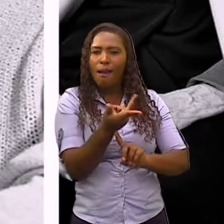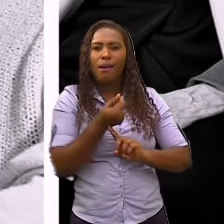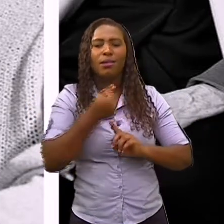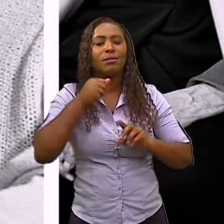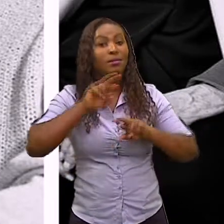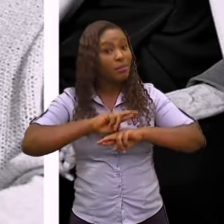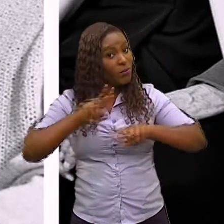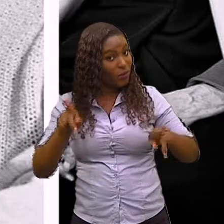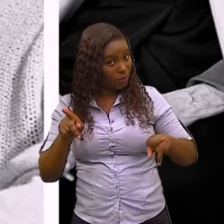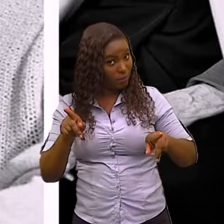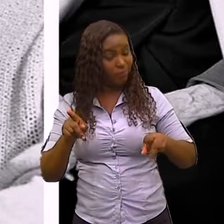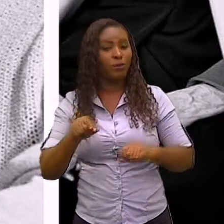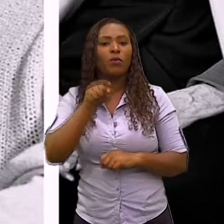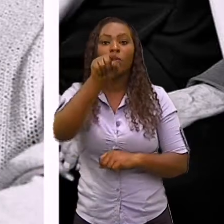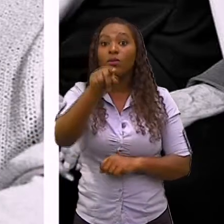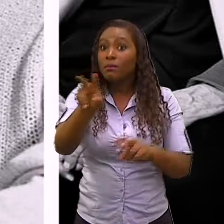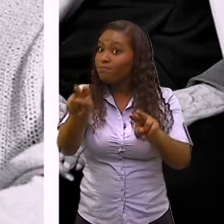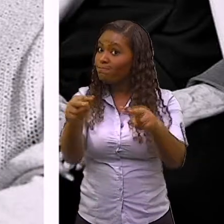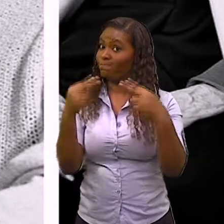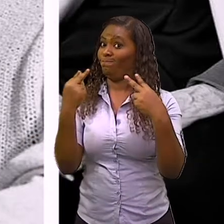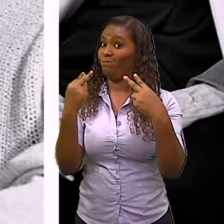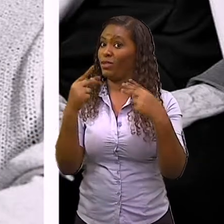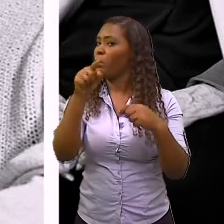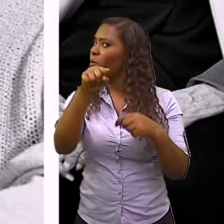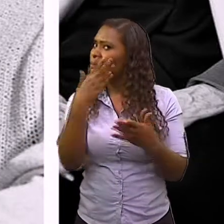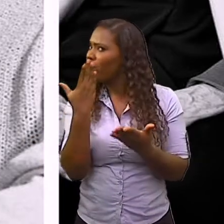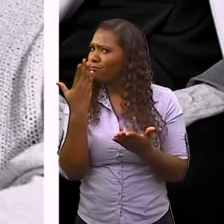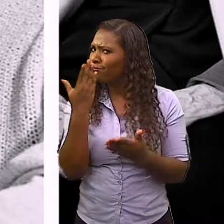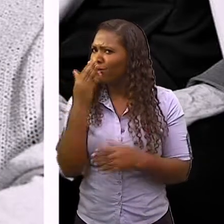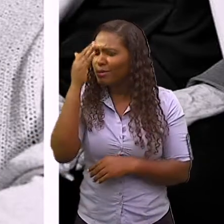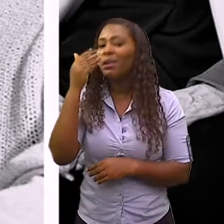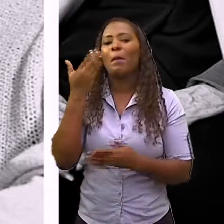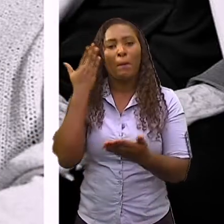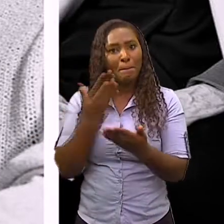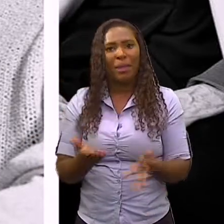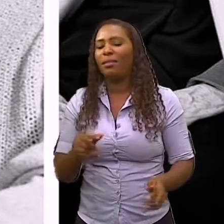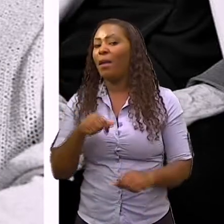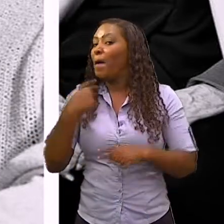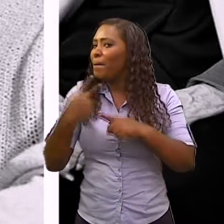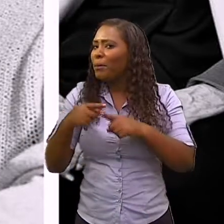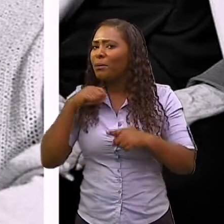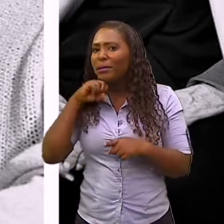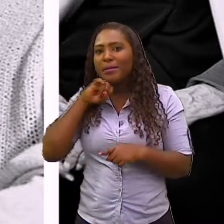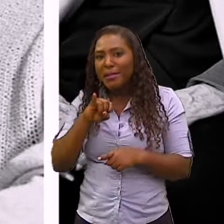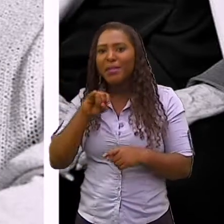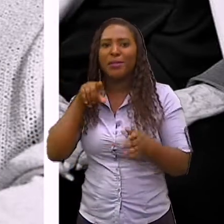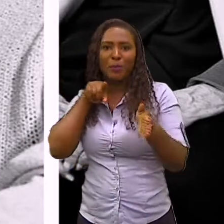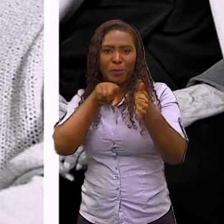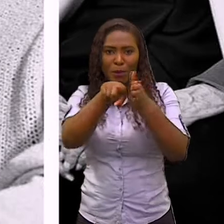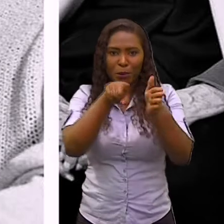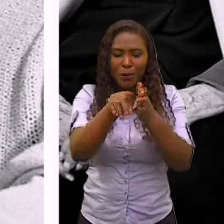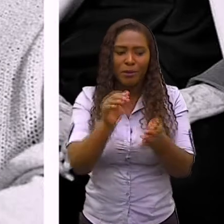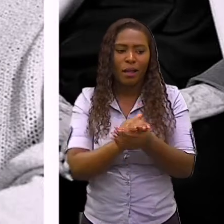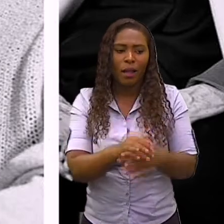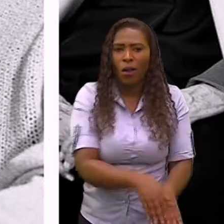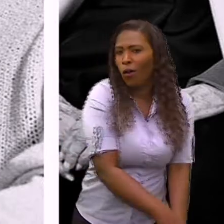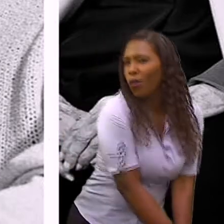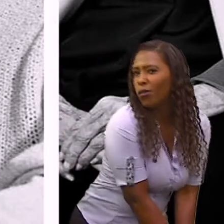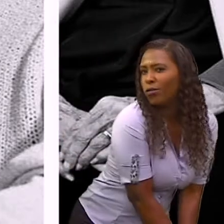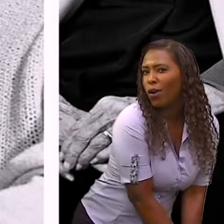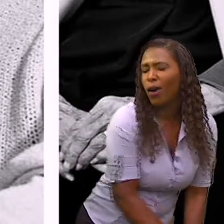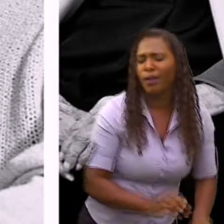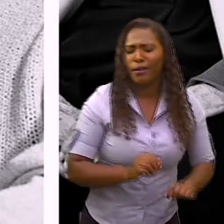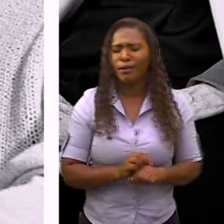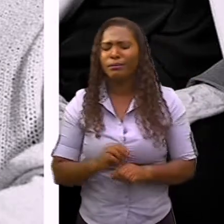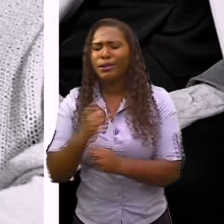você preste bastante atenção para você também não se perder, porque se eu te perguntar qual a diferença do funk, do sertanejo